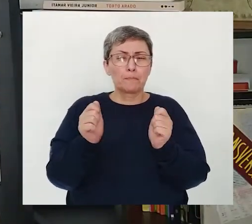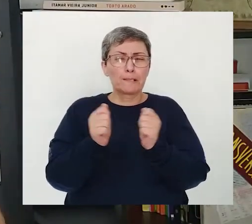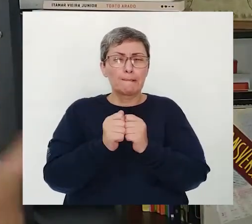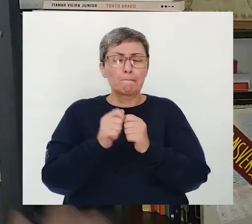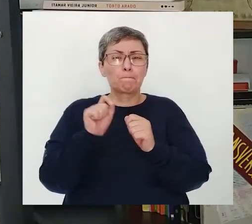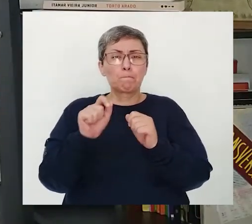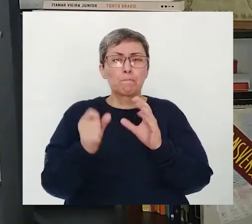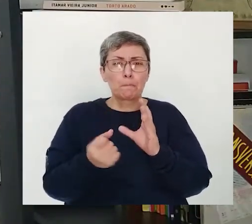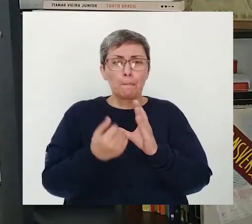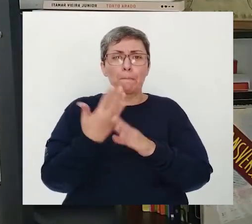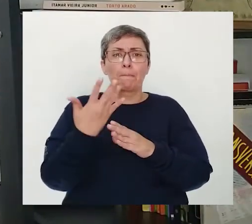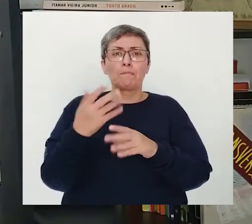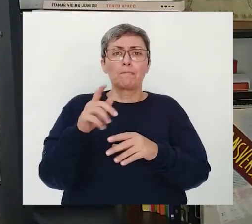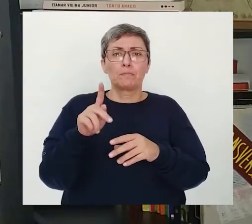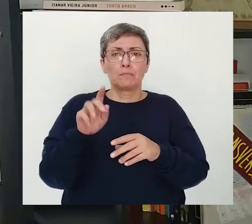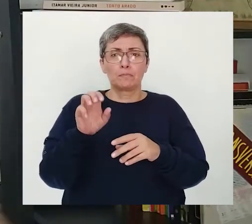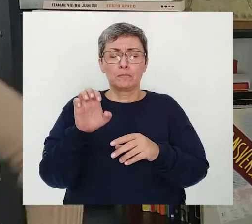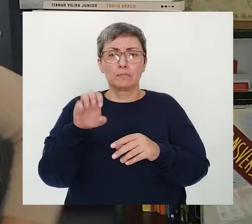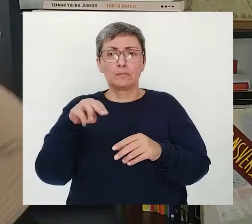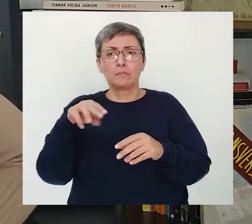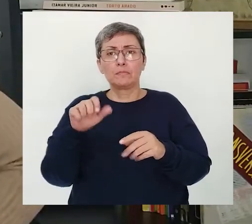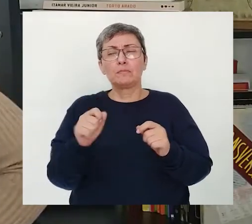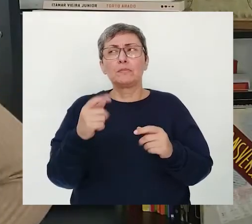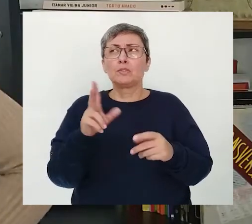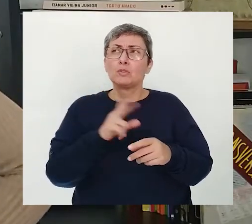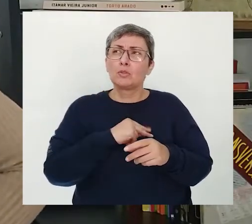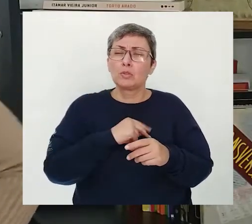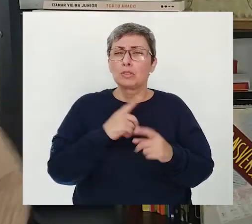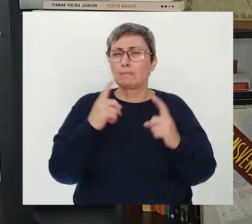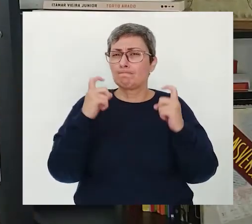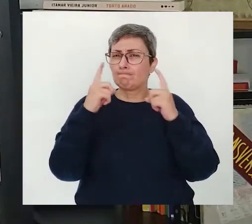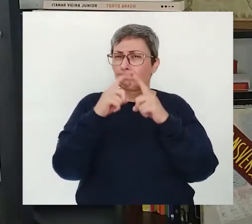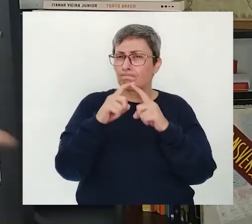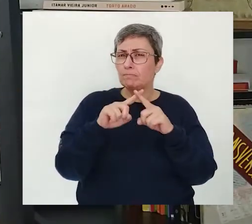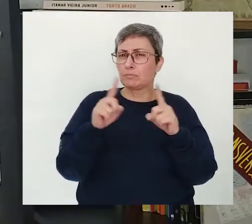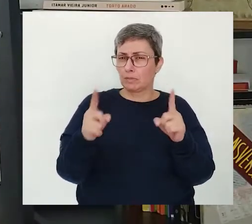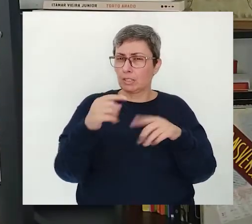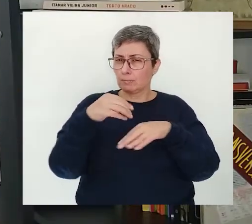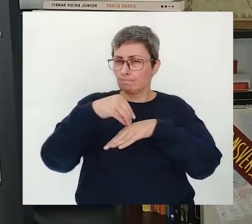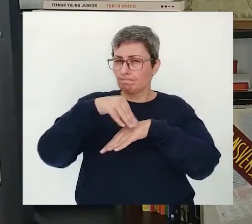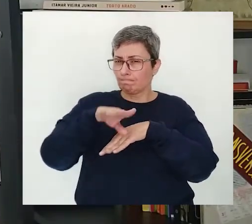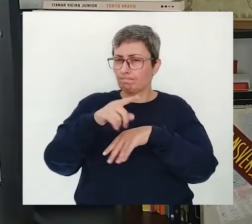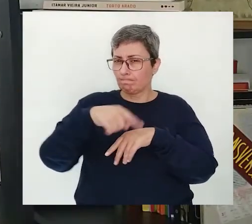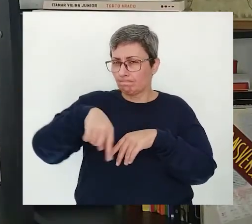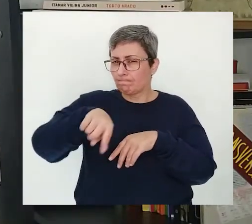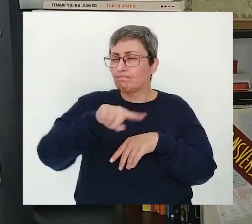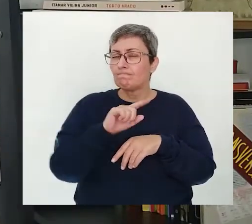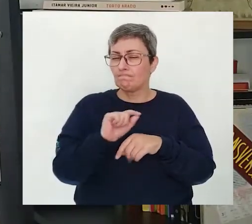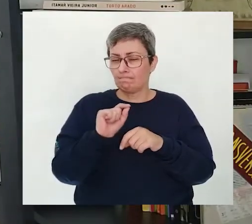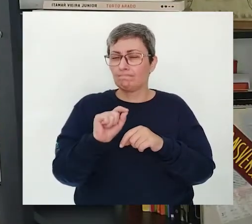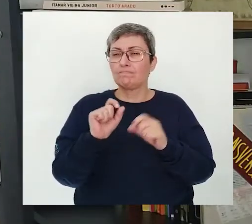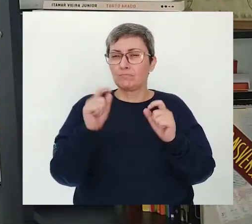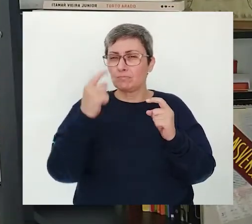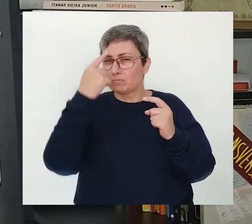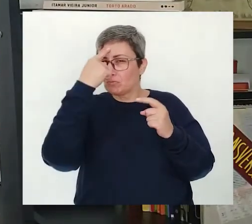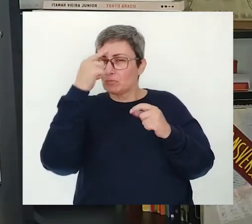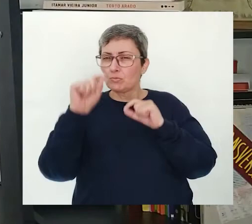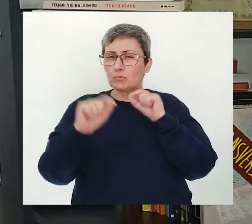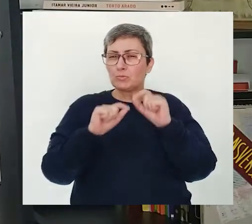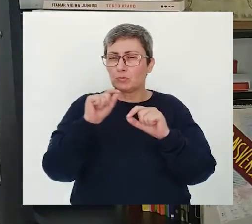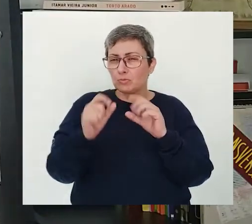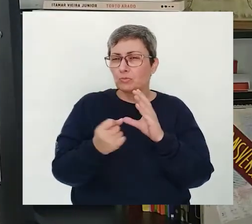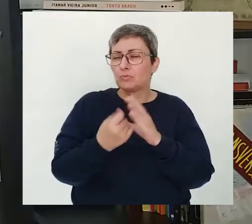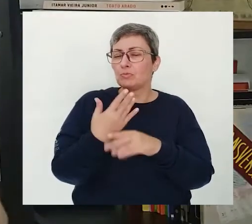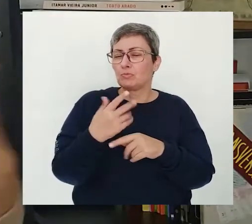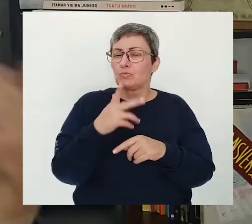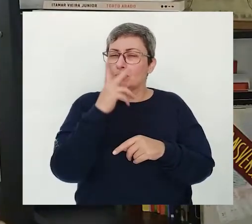juntos Em criar um poema? Aí você fala Nossa Muito difícil Mas eu vou dar Algumas dicas Para vocês Pensarem na